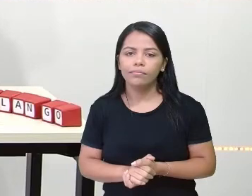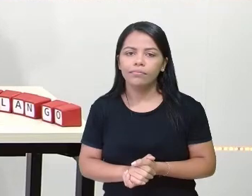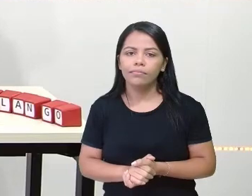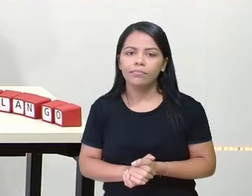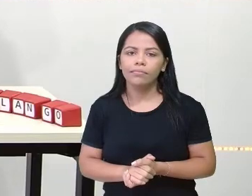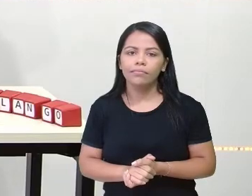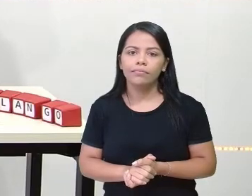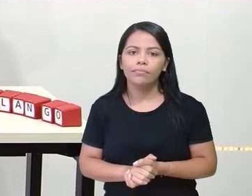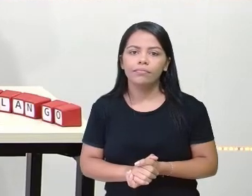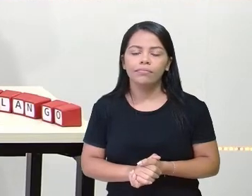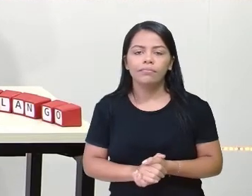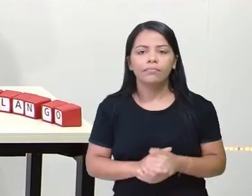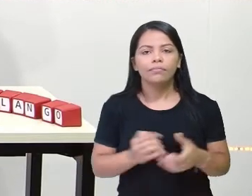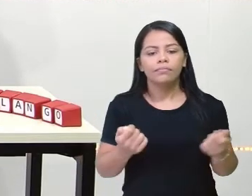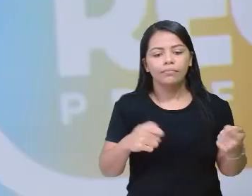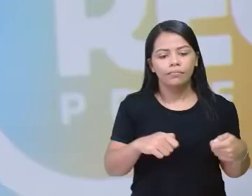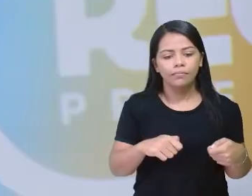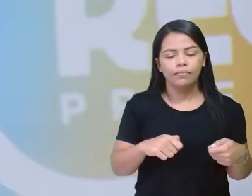a gente poder descobrir, ó.